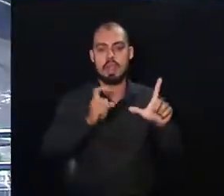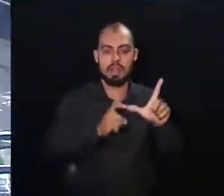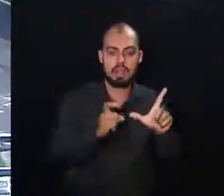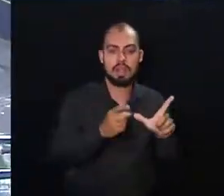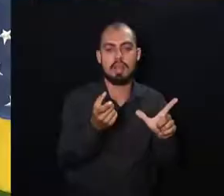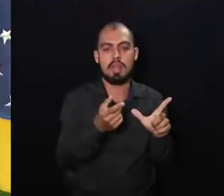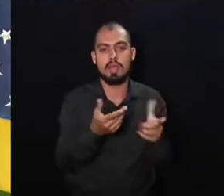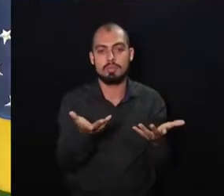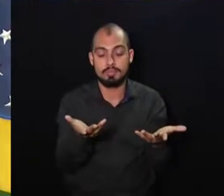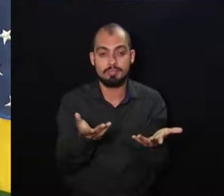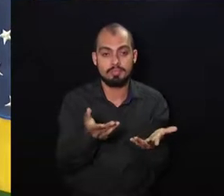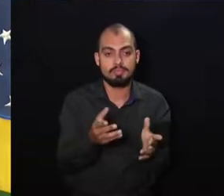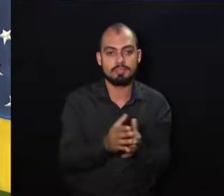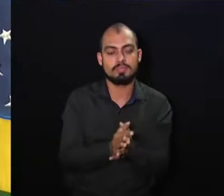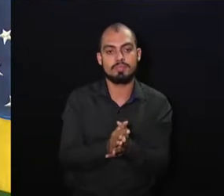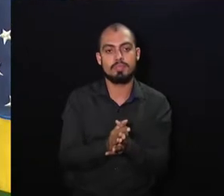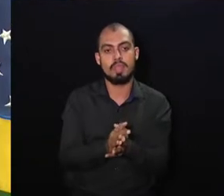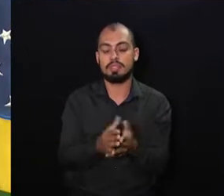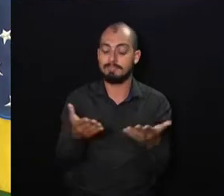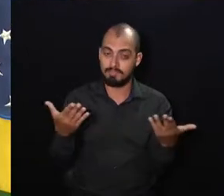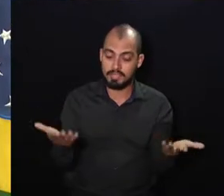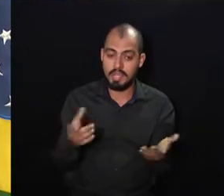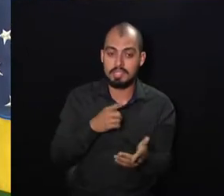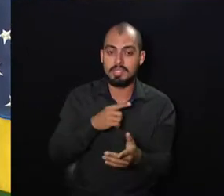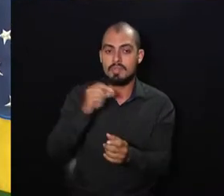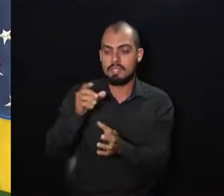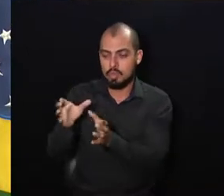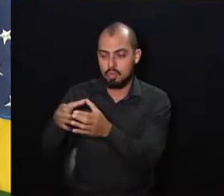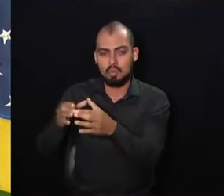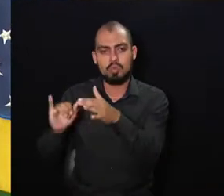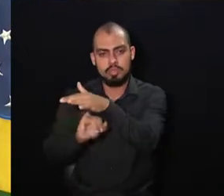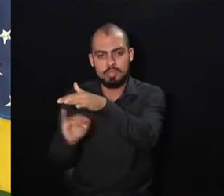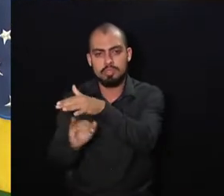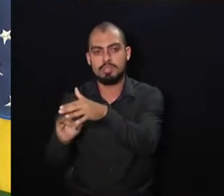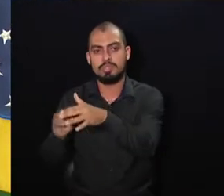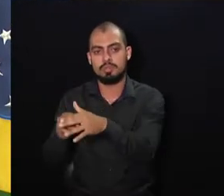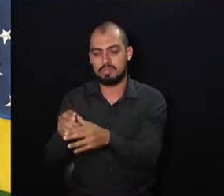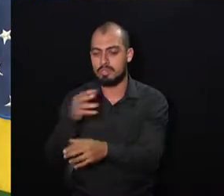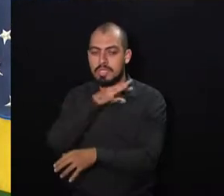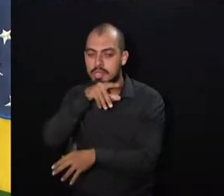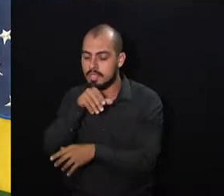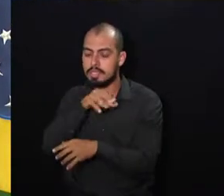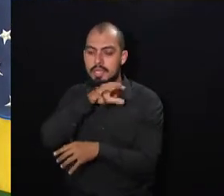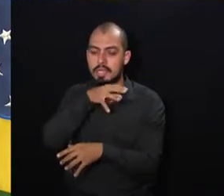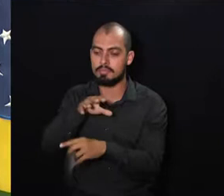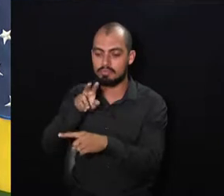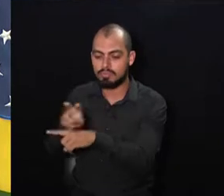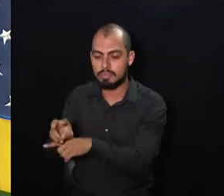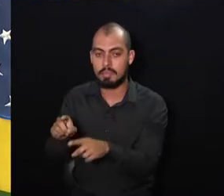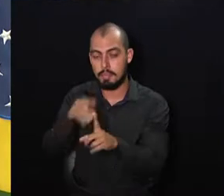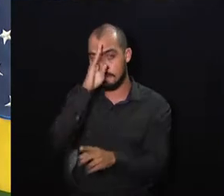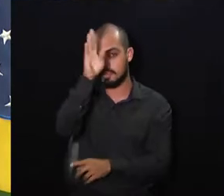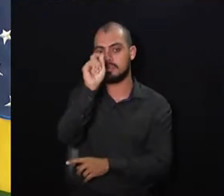condição do animal. Foi uma demanda que veio das entidades que cuidam de animais, mas principalmente foi ouvida as